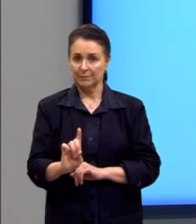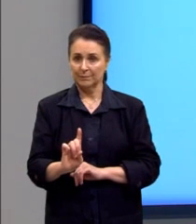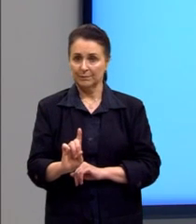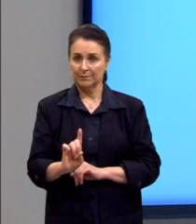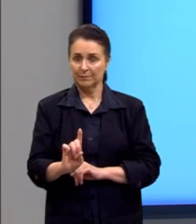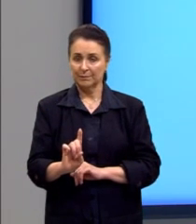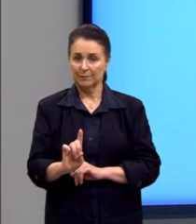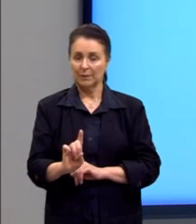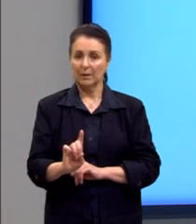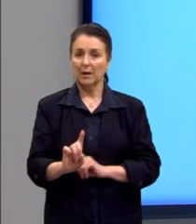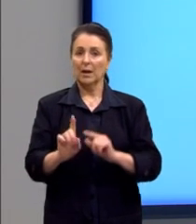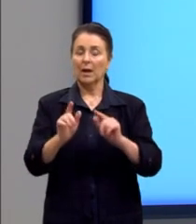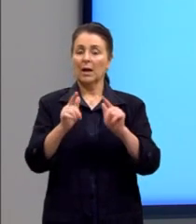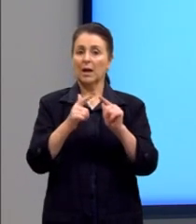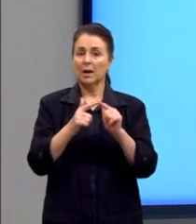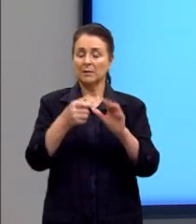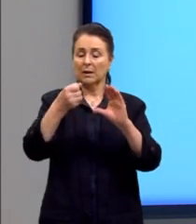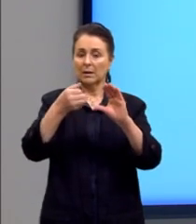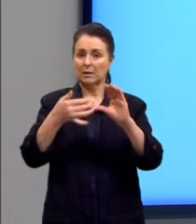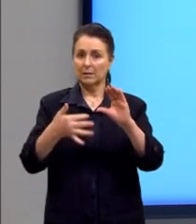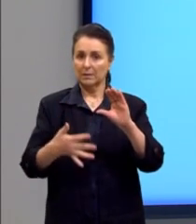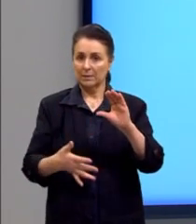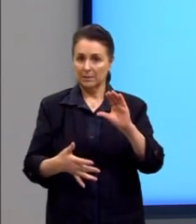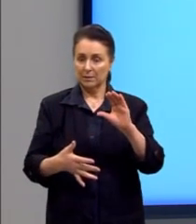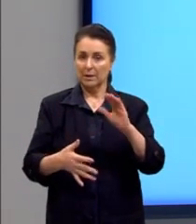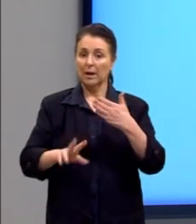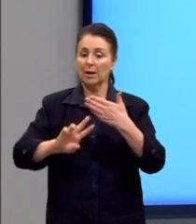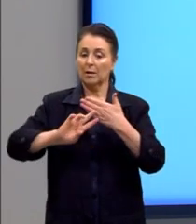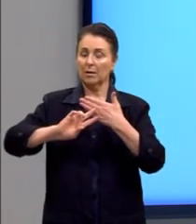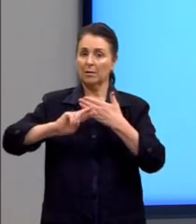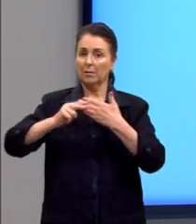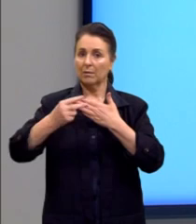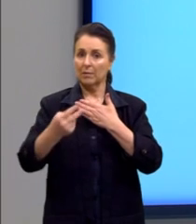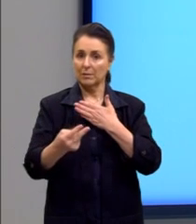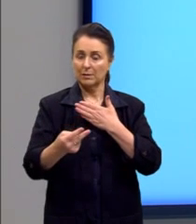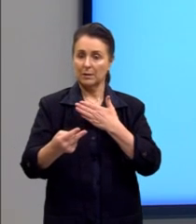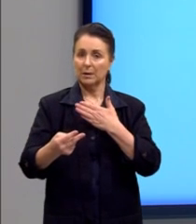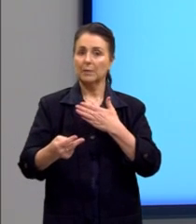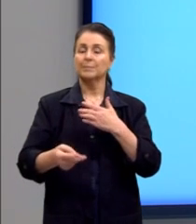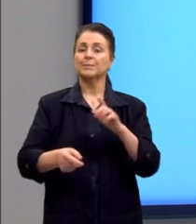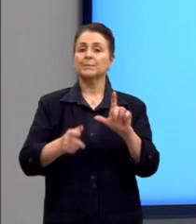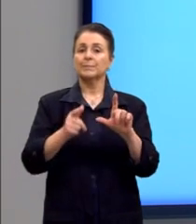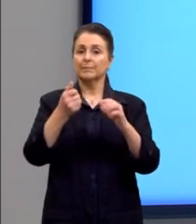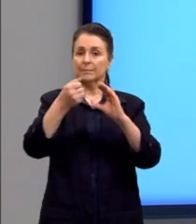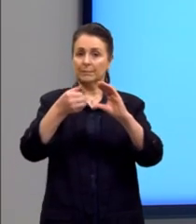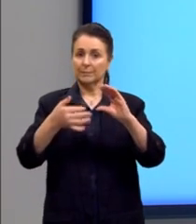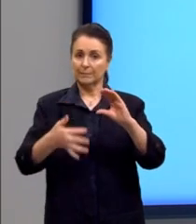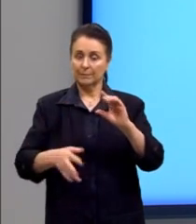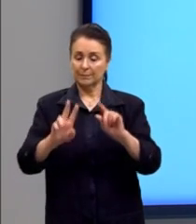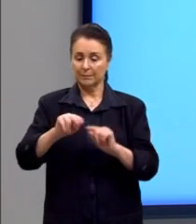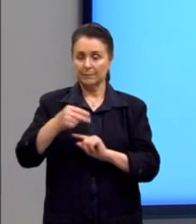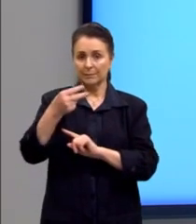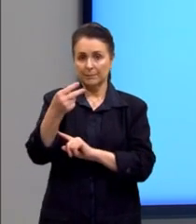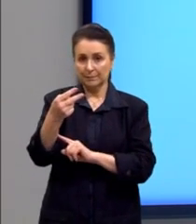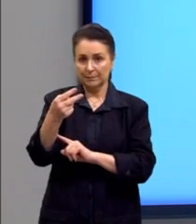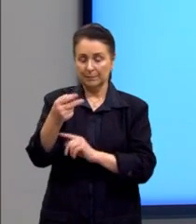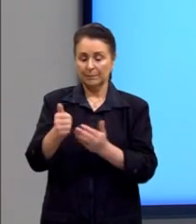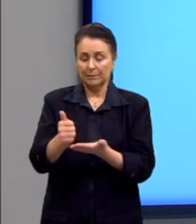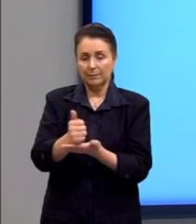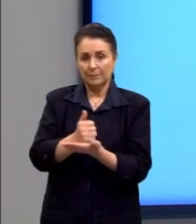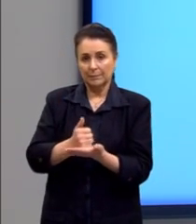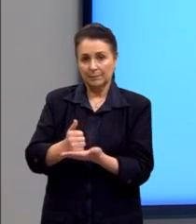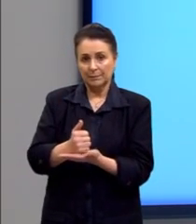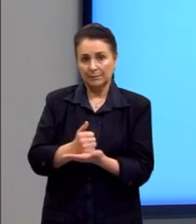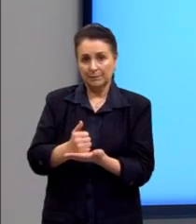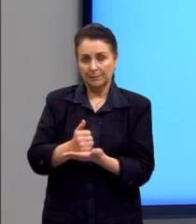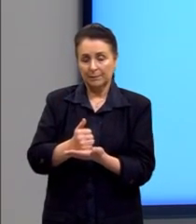Essa propriedade não passa de uma consequência das propriedades de potência, já que, na base ali,